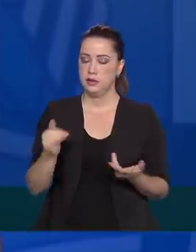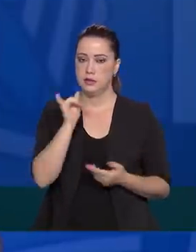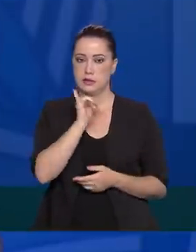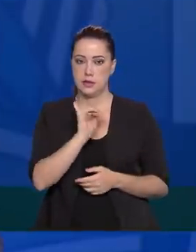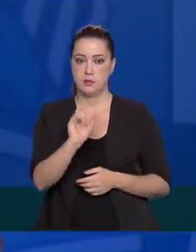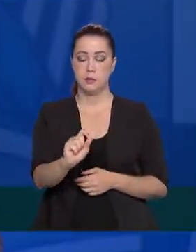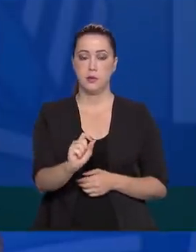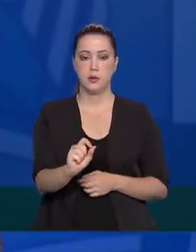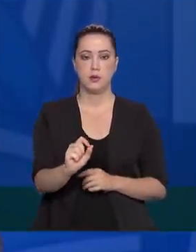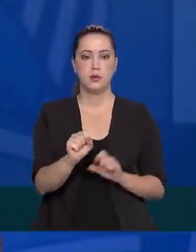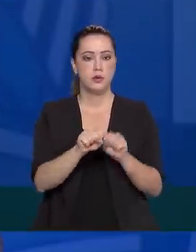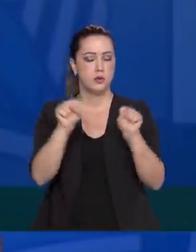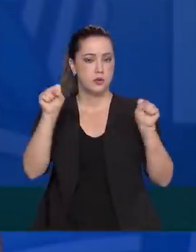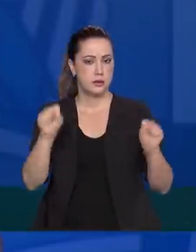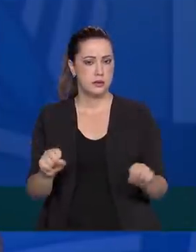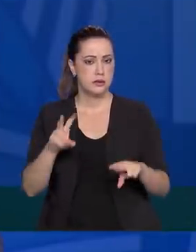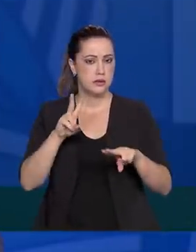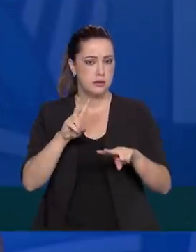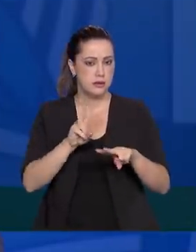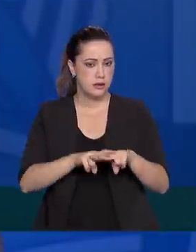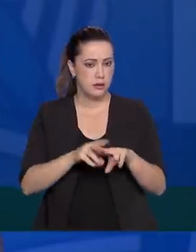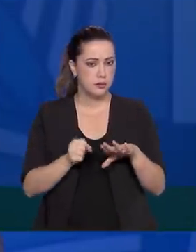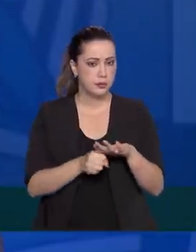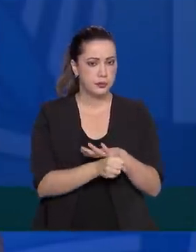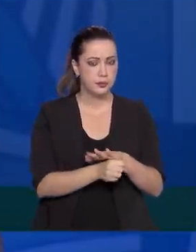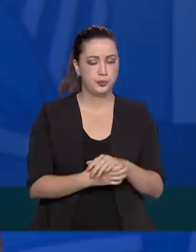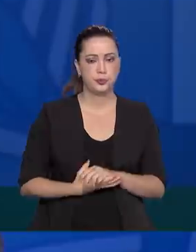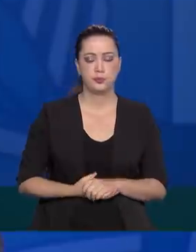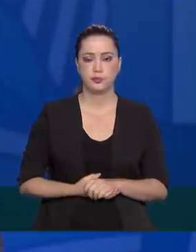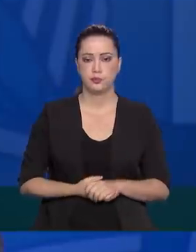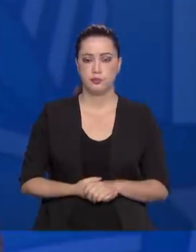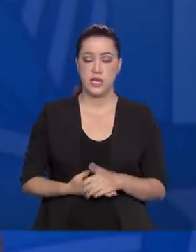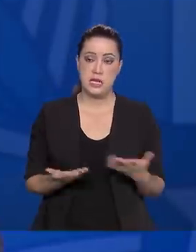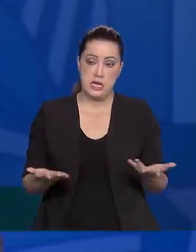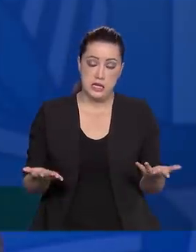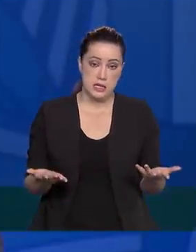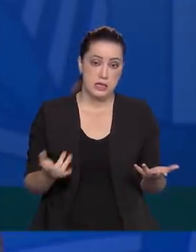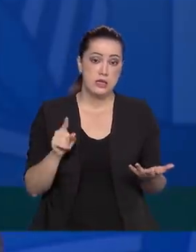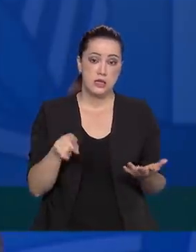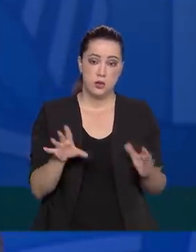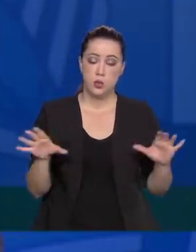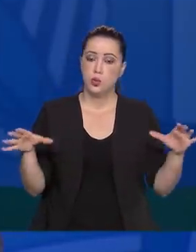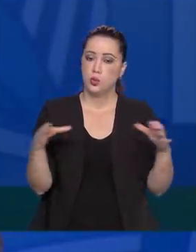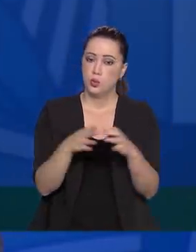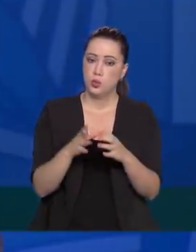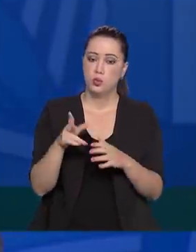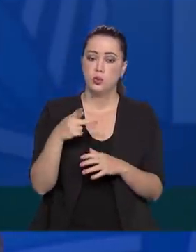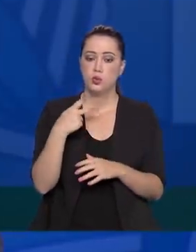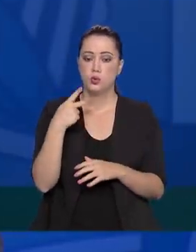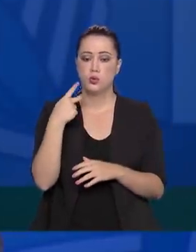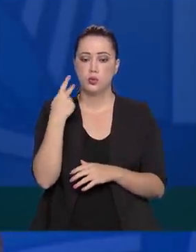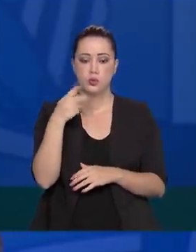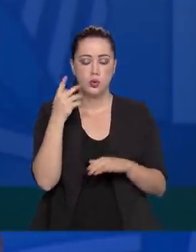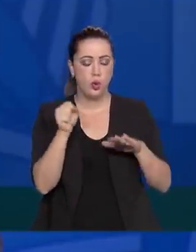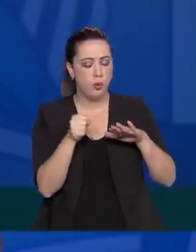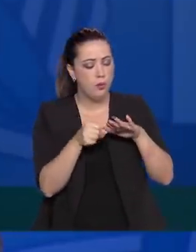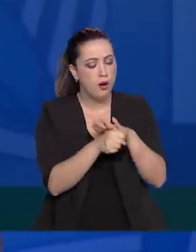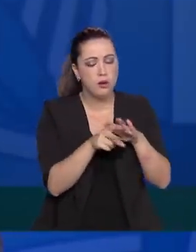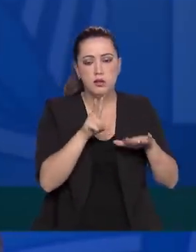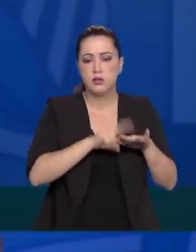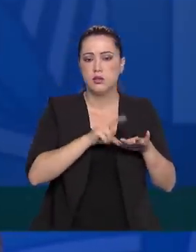por exemplo, no sistema prisional. Tanto na área política penitenciária do FUNPEN, já foram